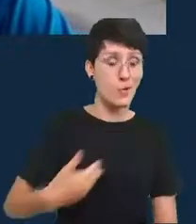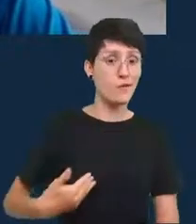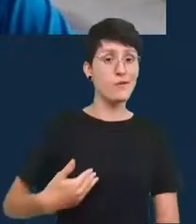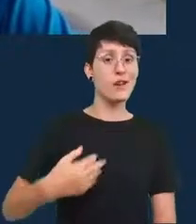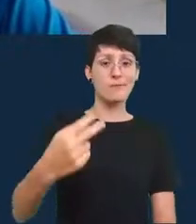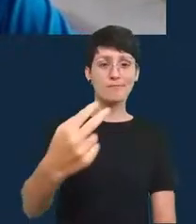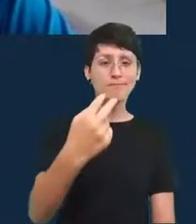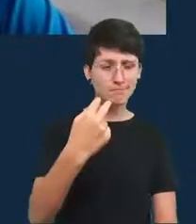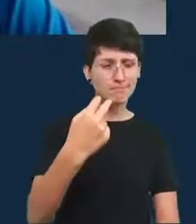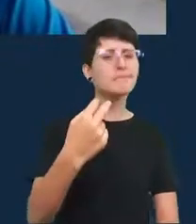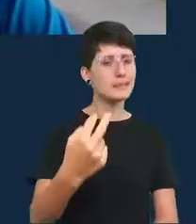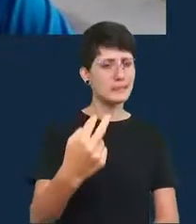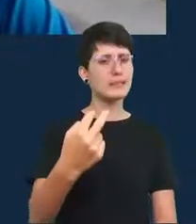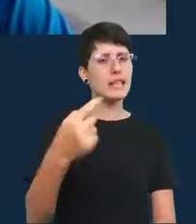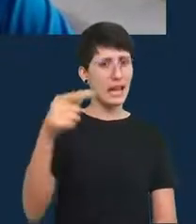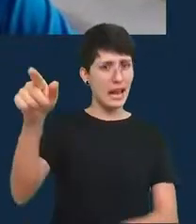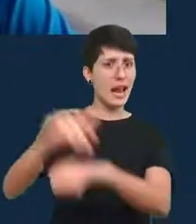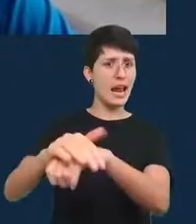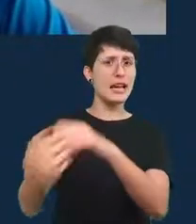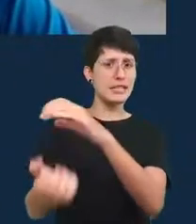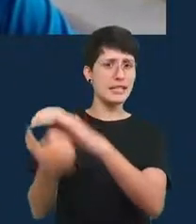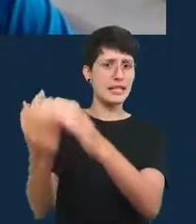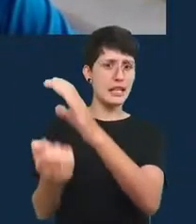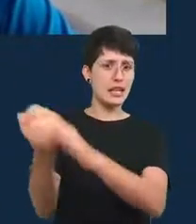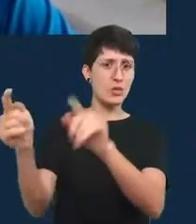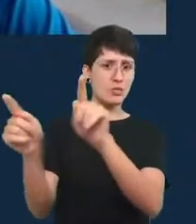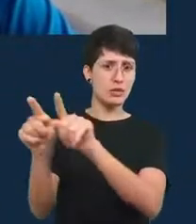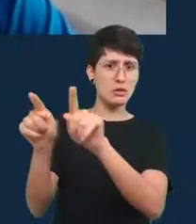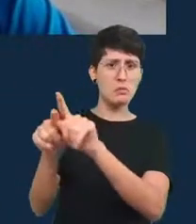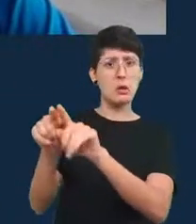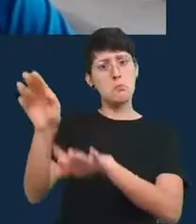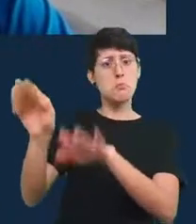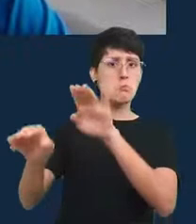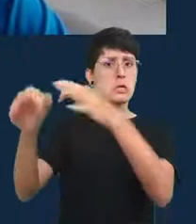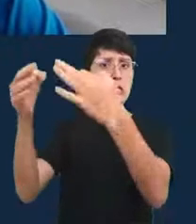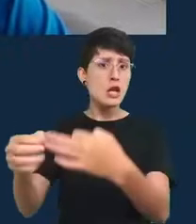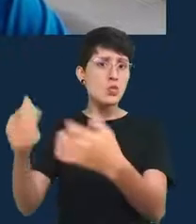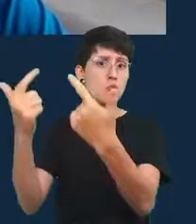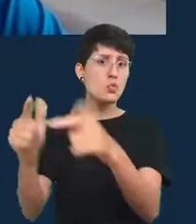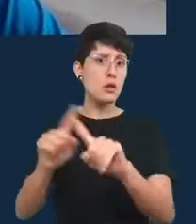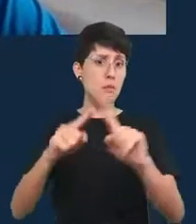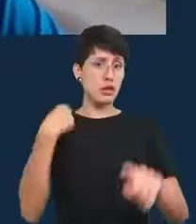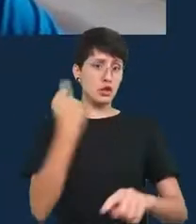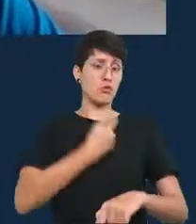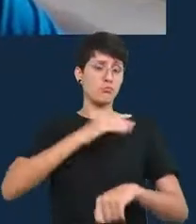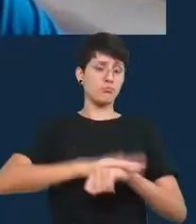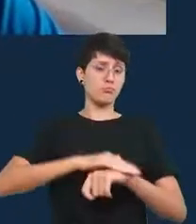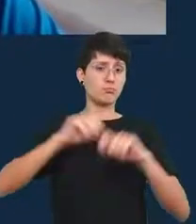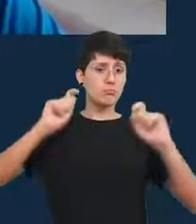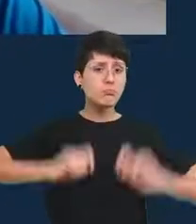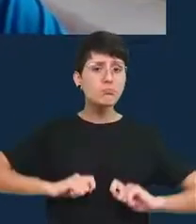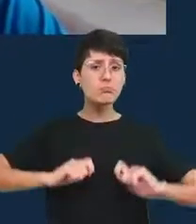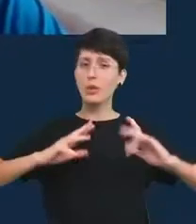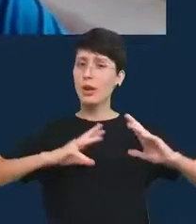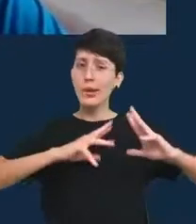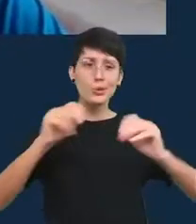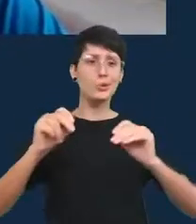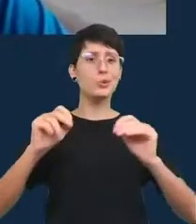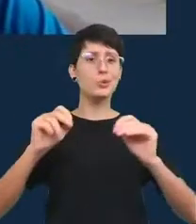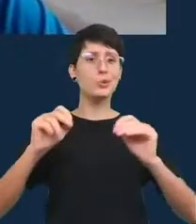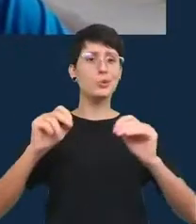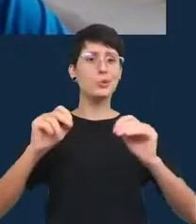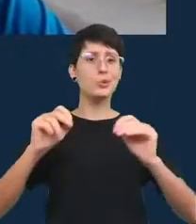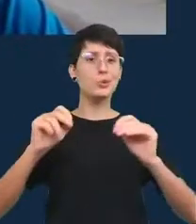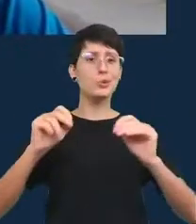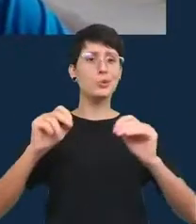e elas também com frequência são incertas então no sentido mais profundo tudo é uma estimativa até a massa da